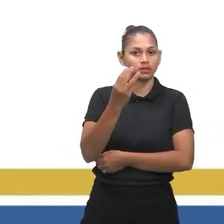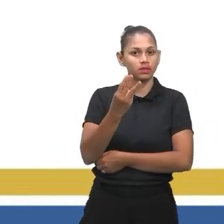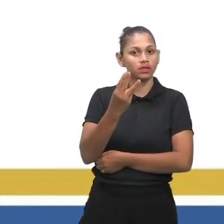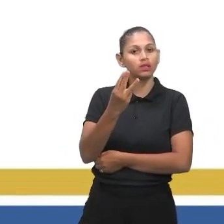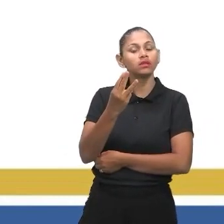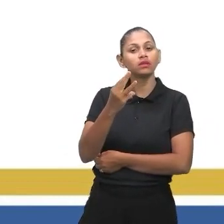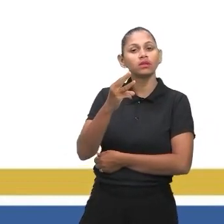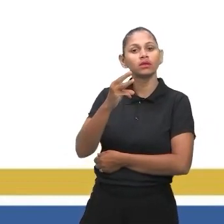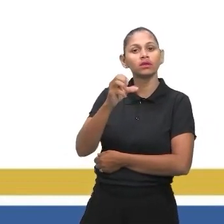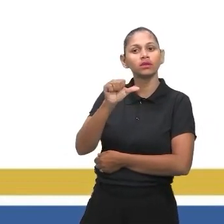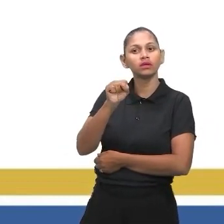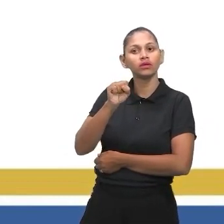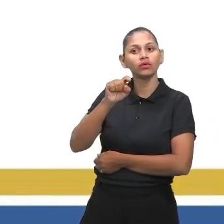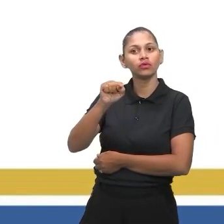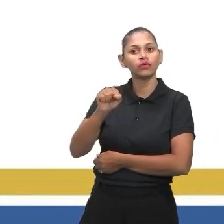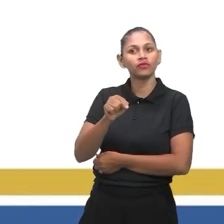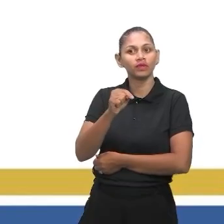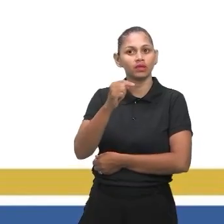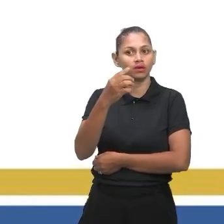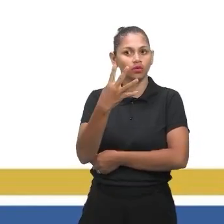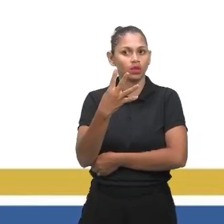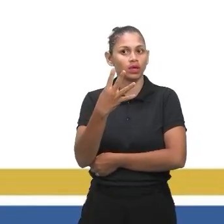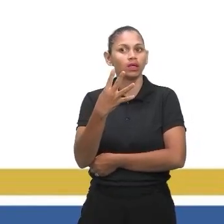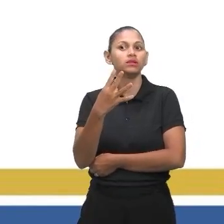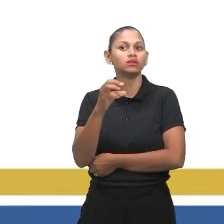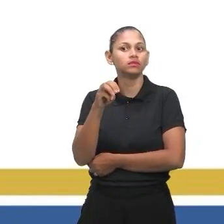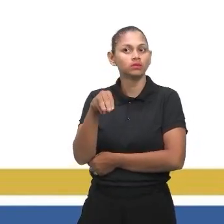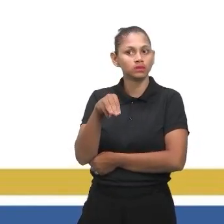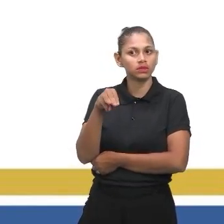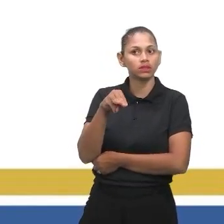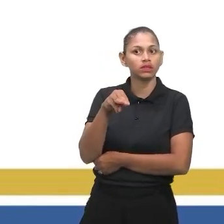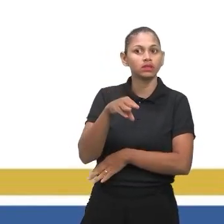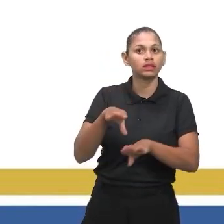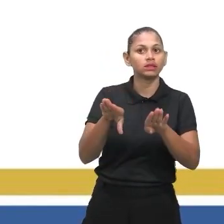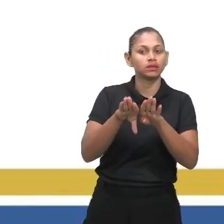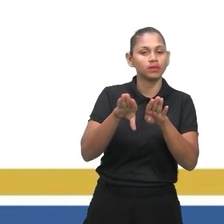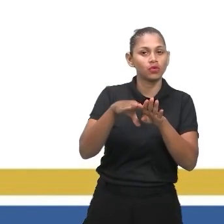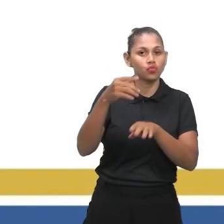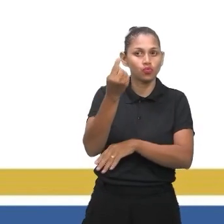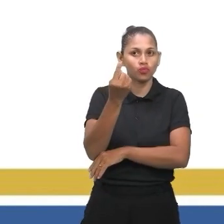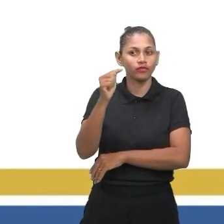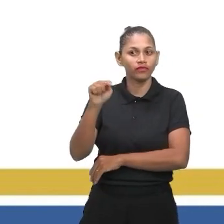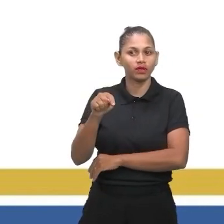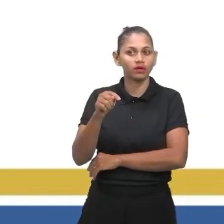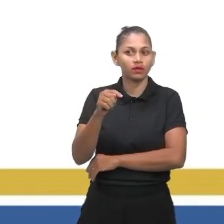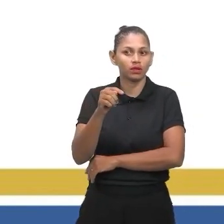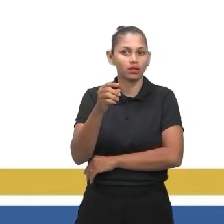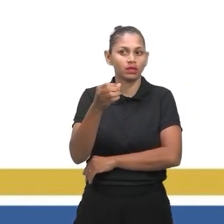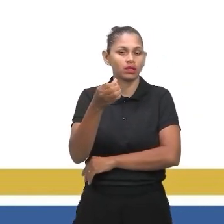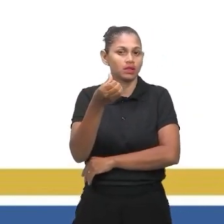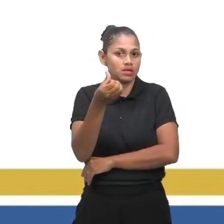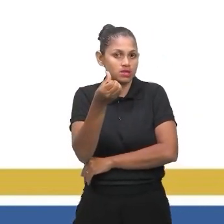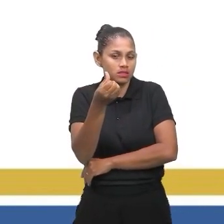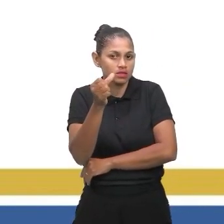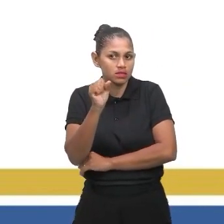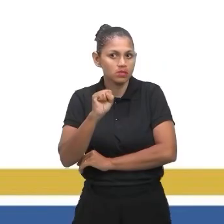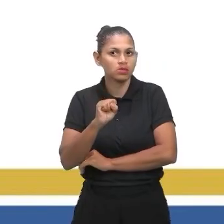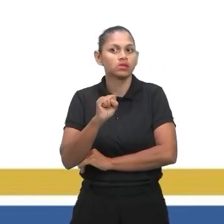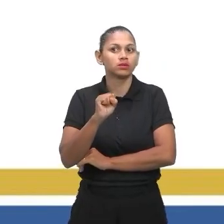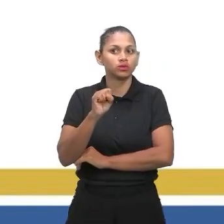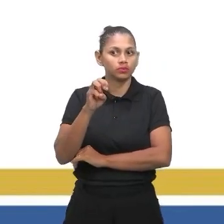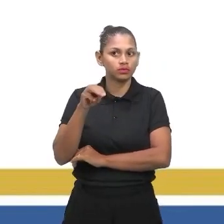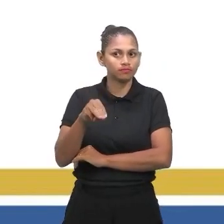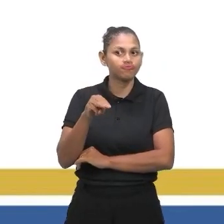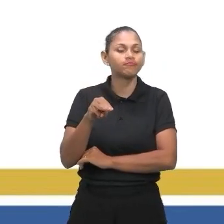Importante esses dados, viu? Então, é importante destacar esses dados também, né? Destaca. Além disso, o artesão que